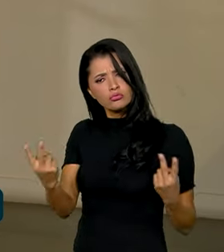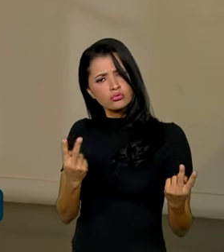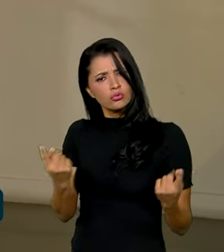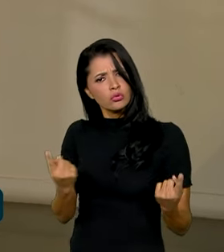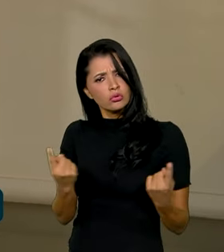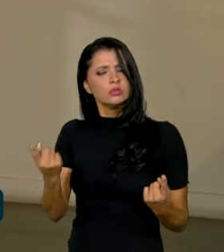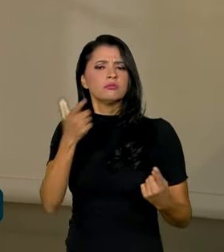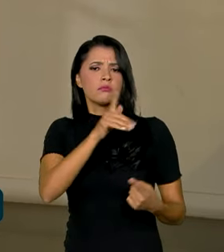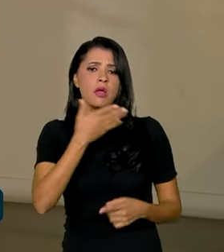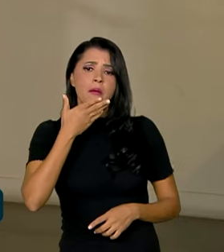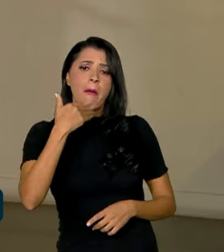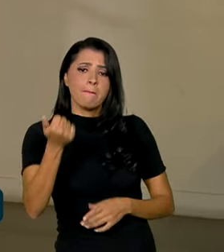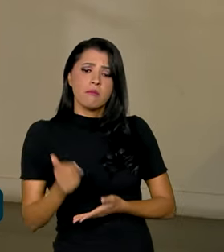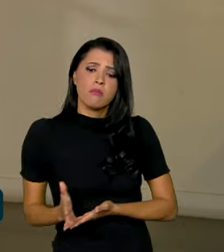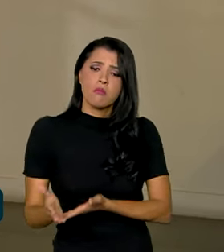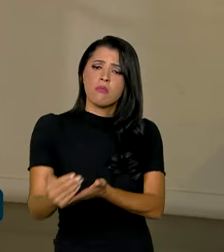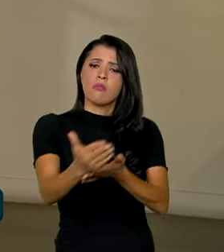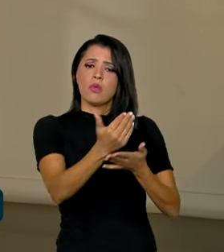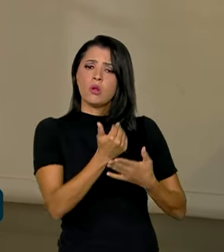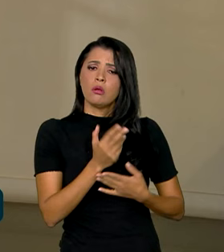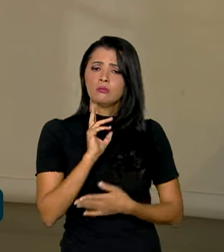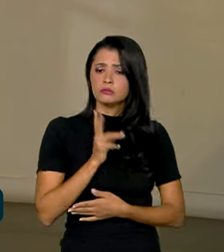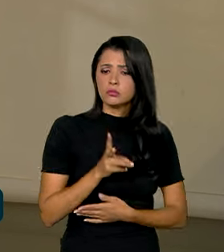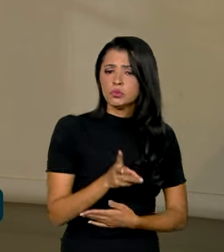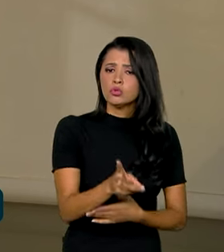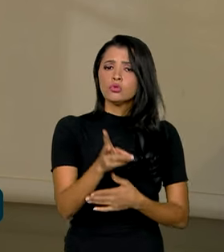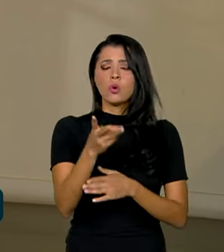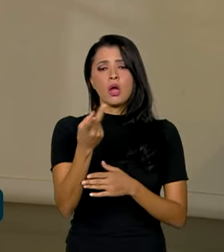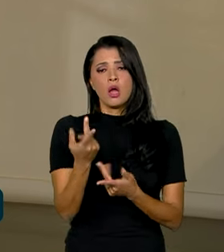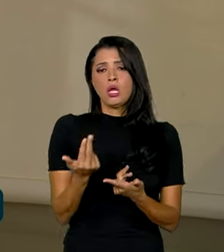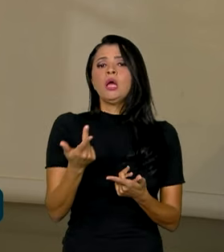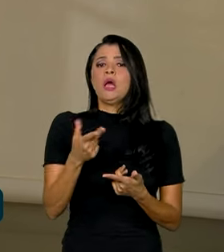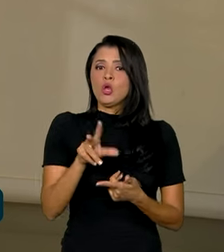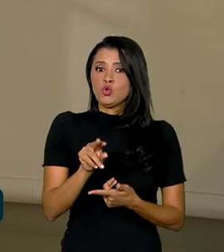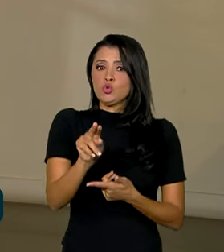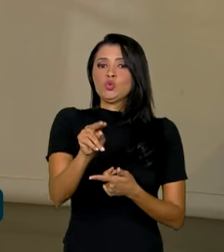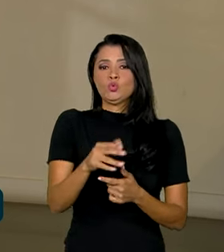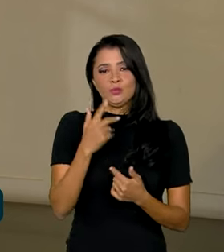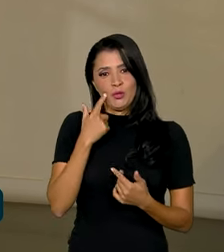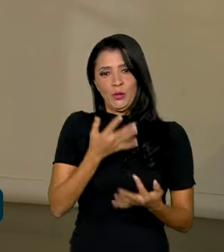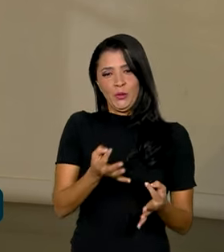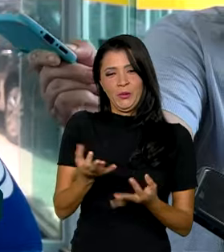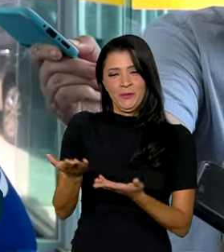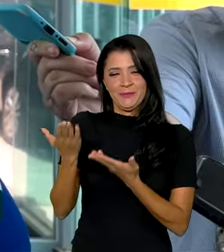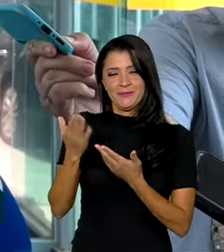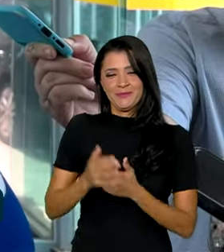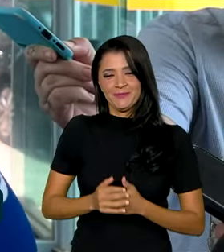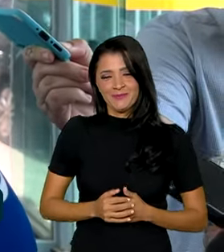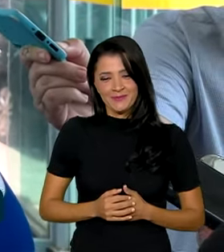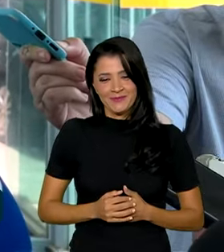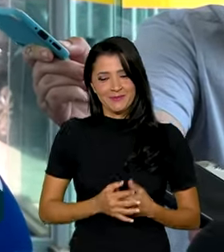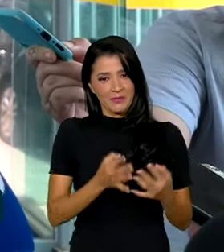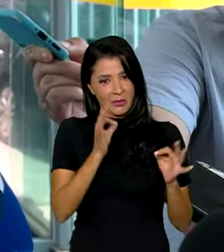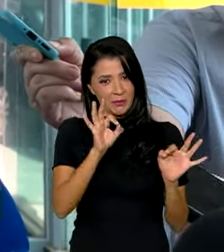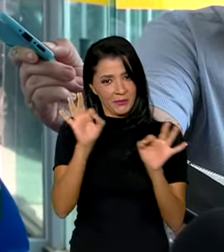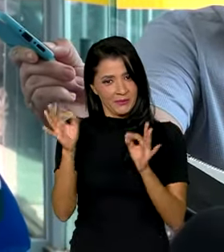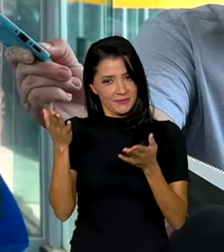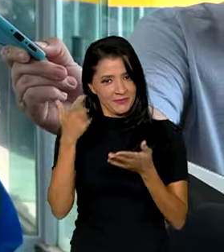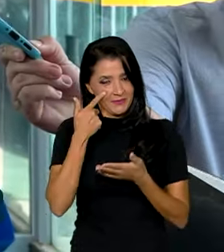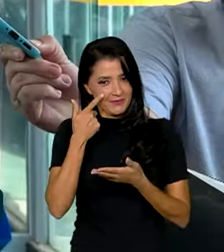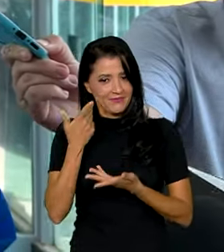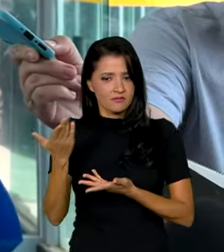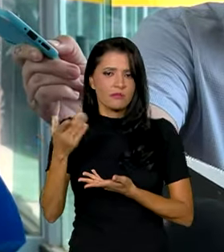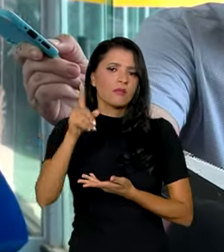melhorar a arrecadação e para manter as contas no azul. Acompanhe. O que nós temos aqui agora,